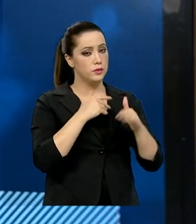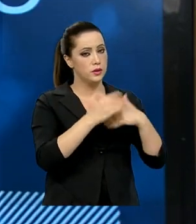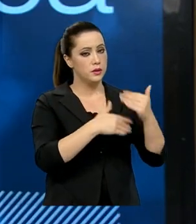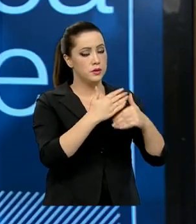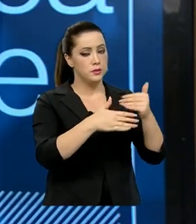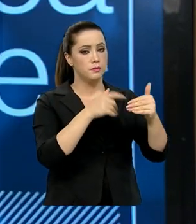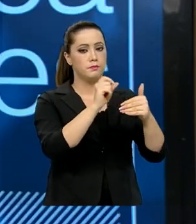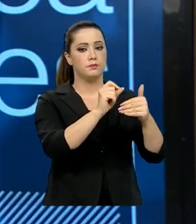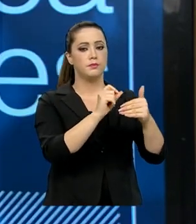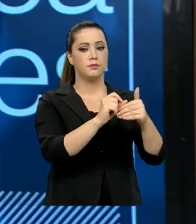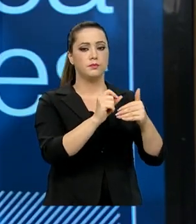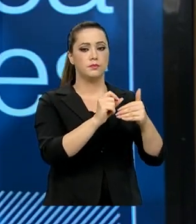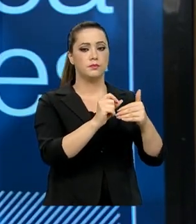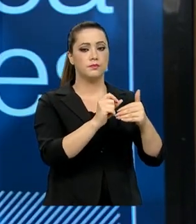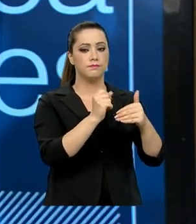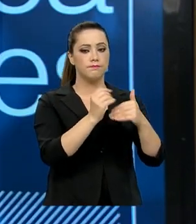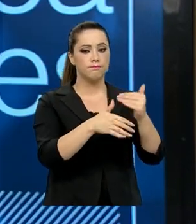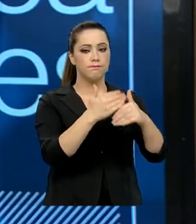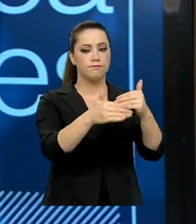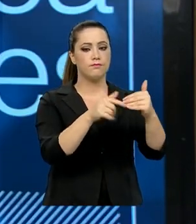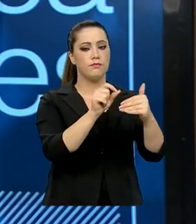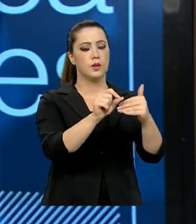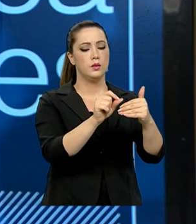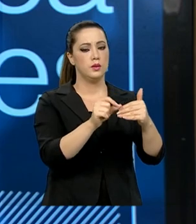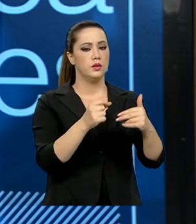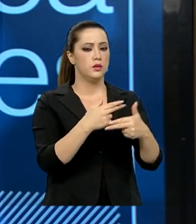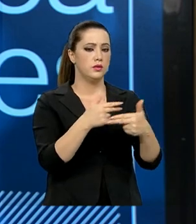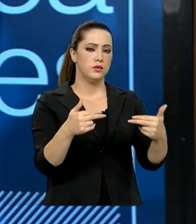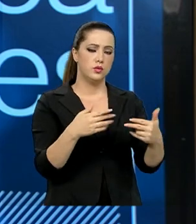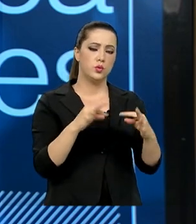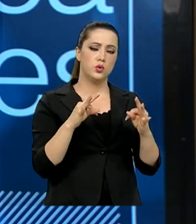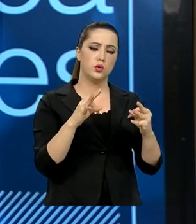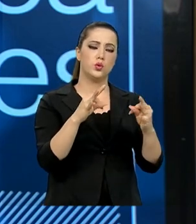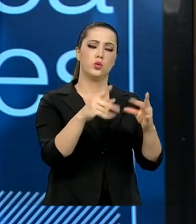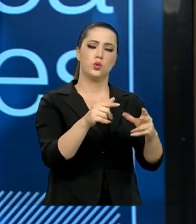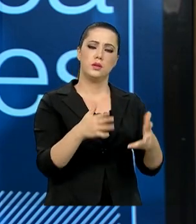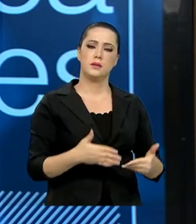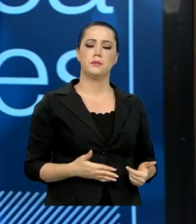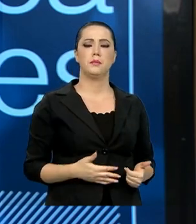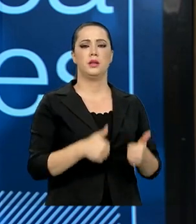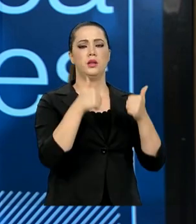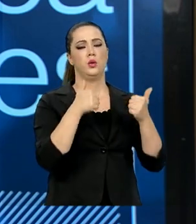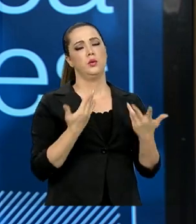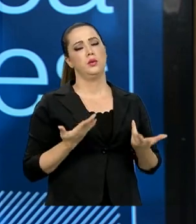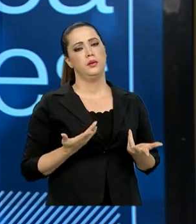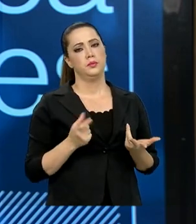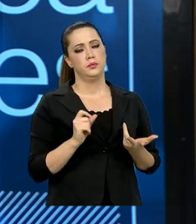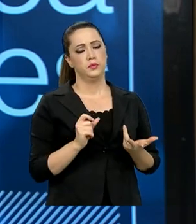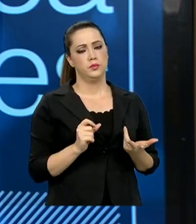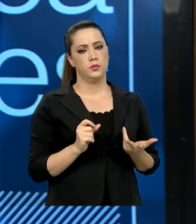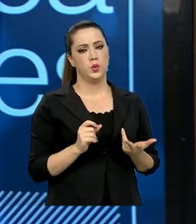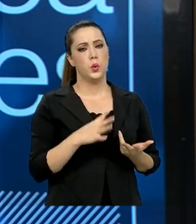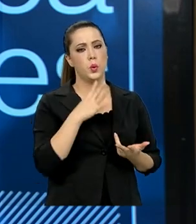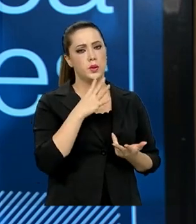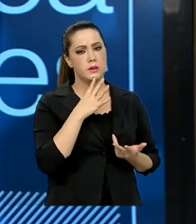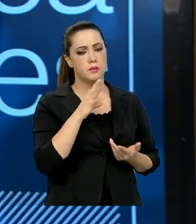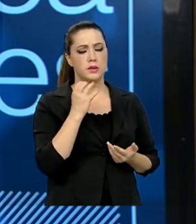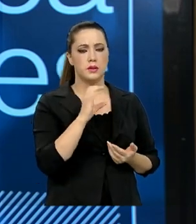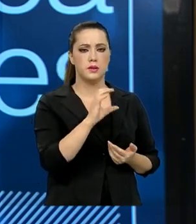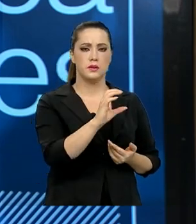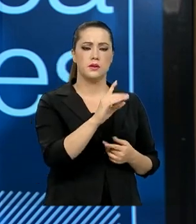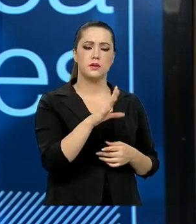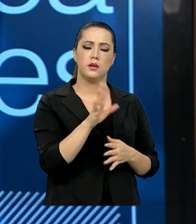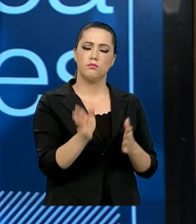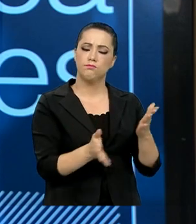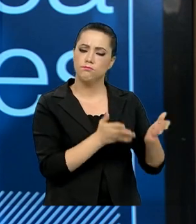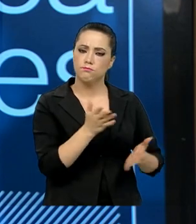essa questão toda e potencializar melhor o conhecimento científico em